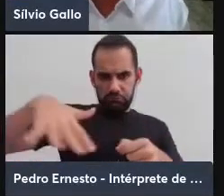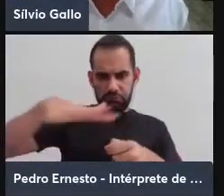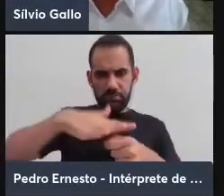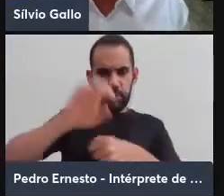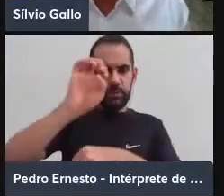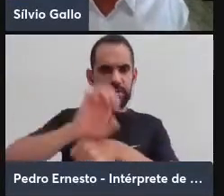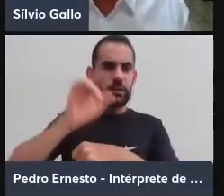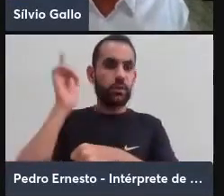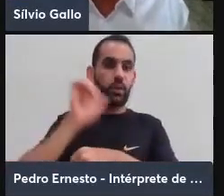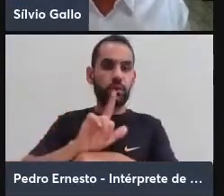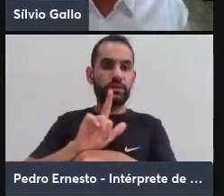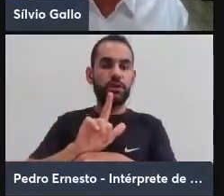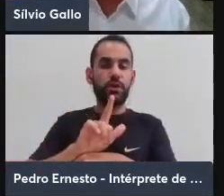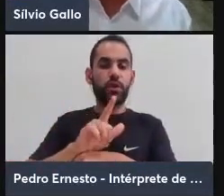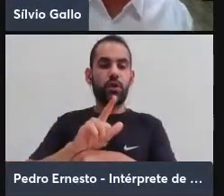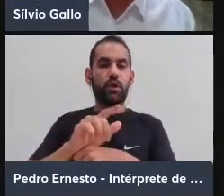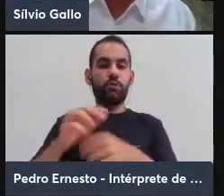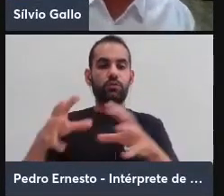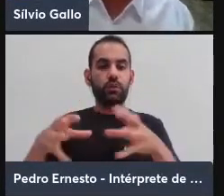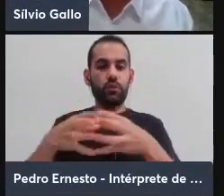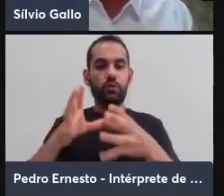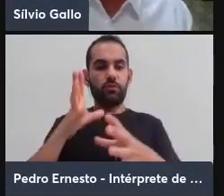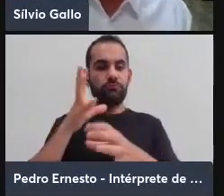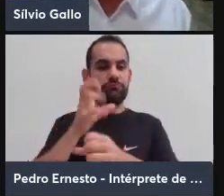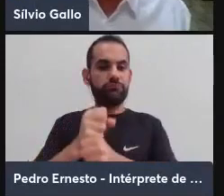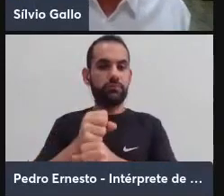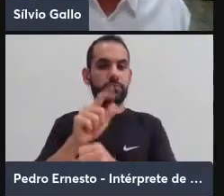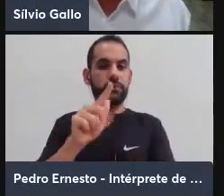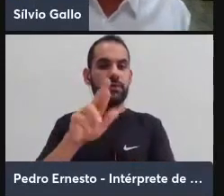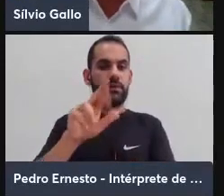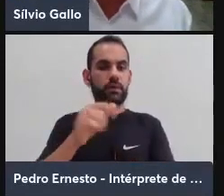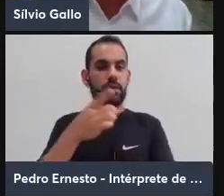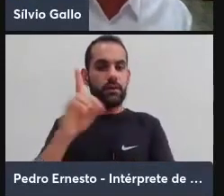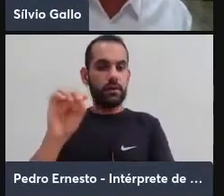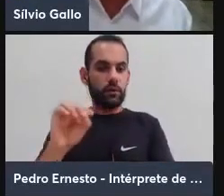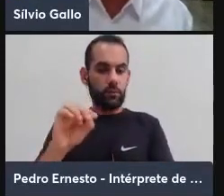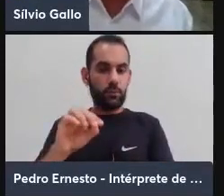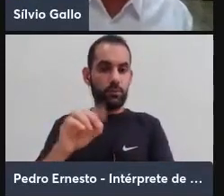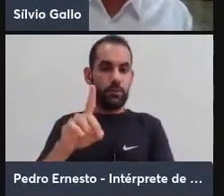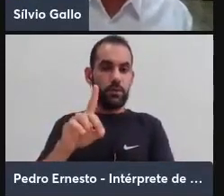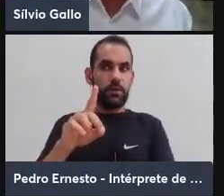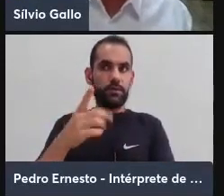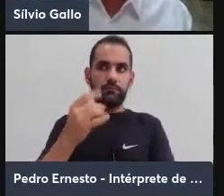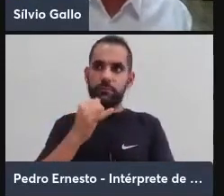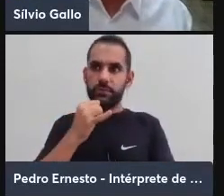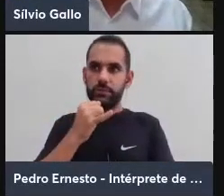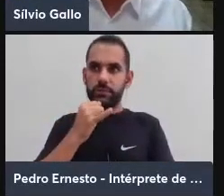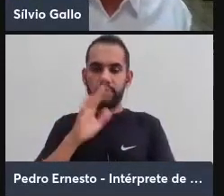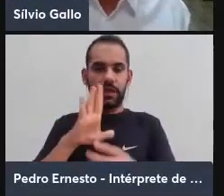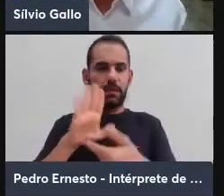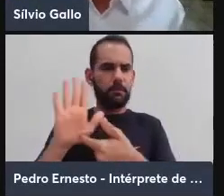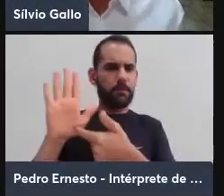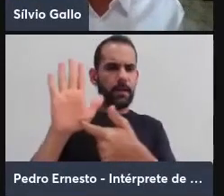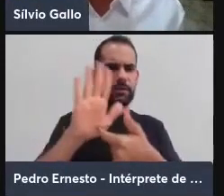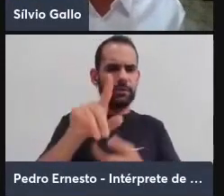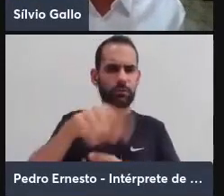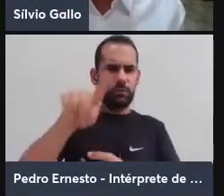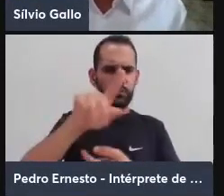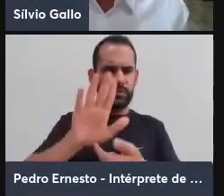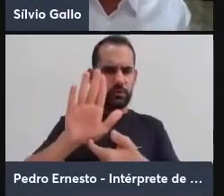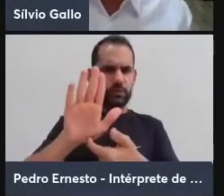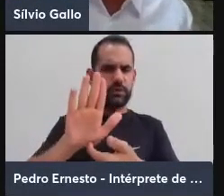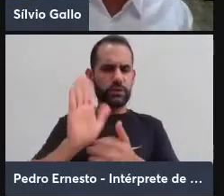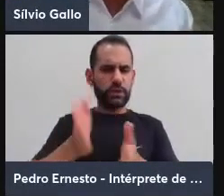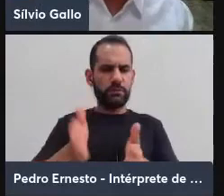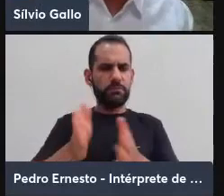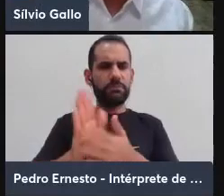constituiu através do acúmulo de grãos. Então, naqueles iguráticos de imagem que eu mostrei para vocês antes, e que era um templo,